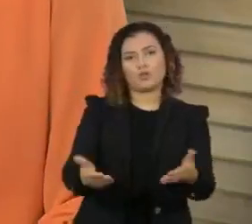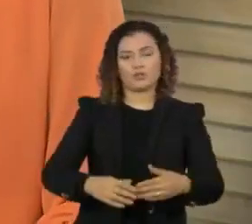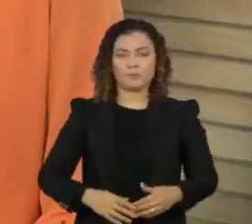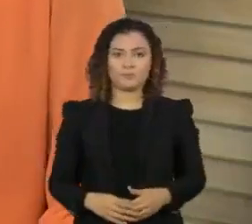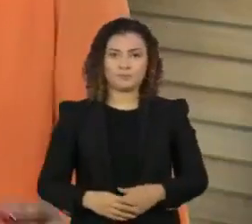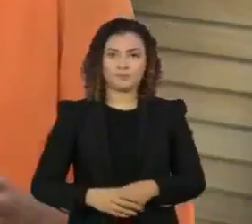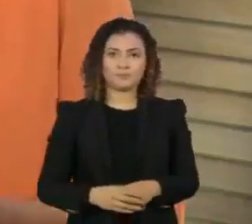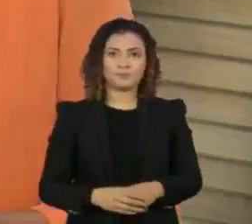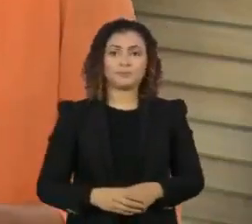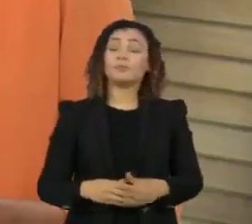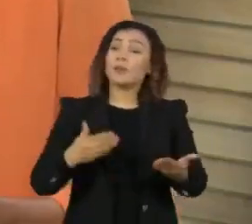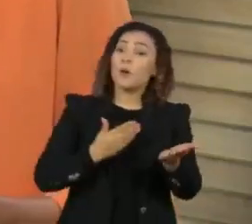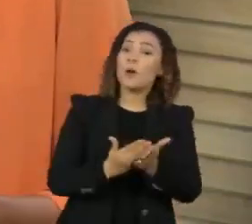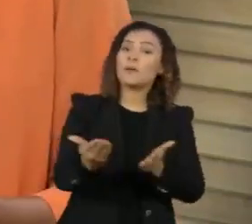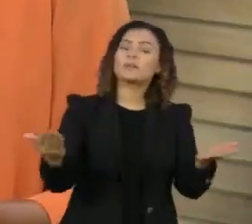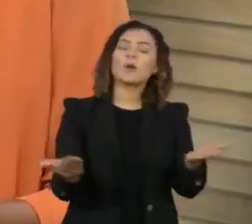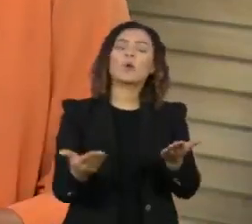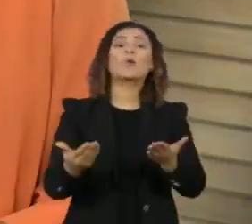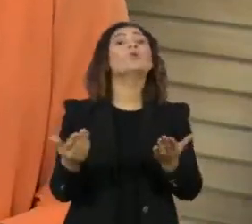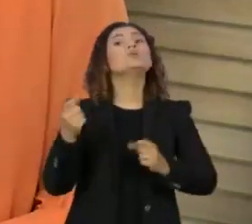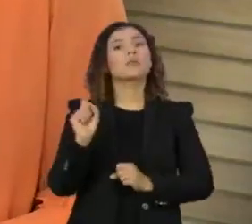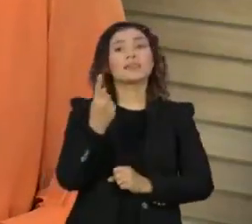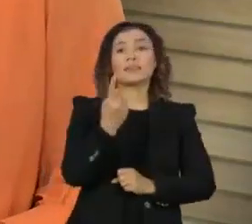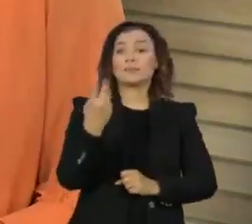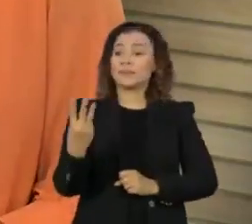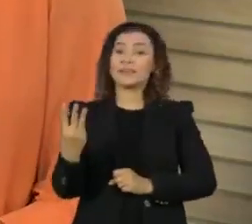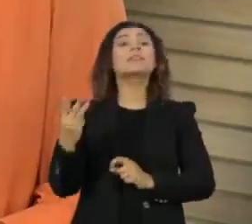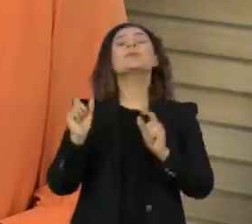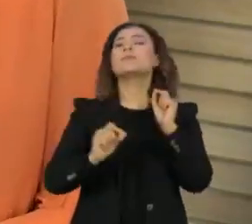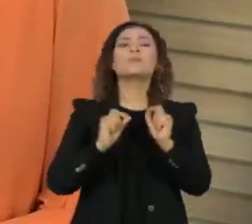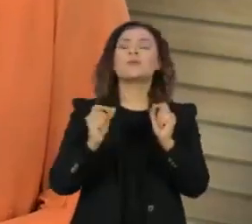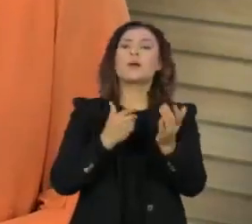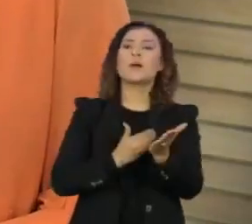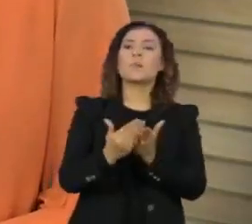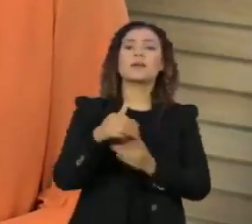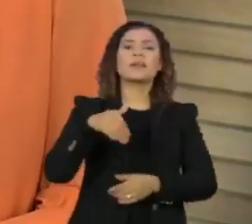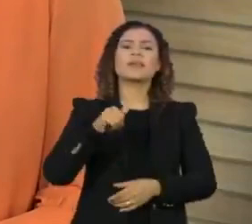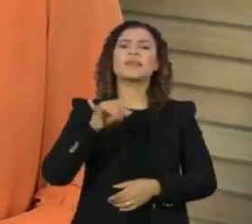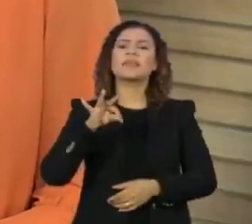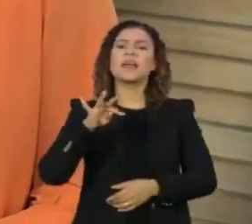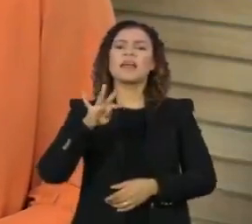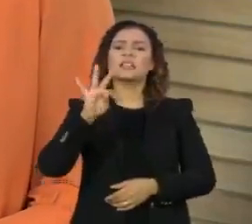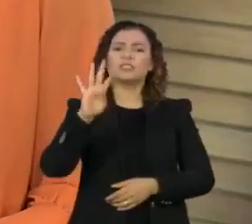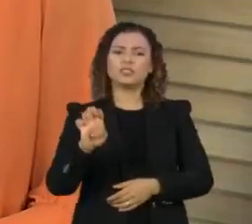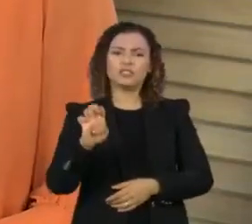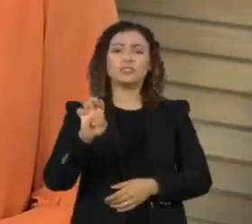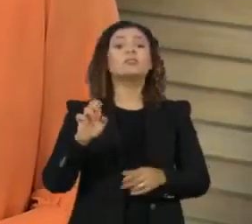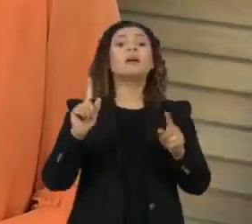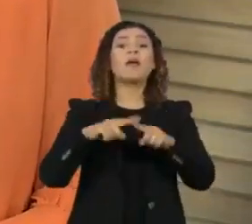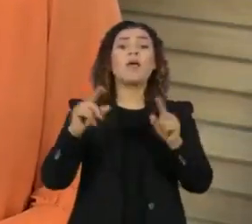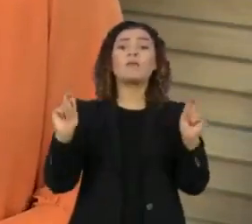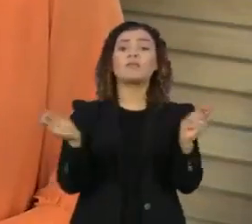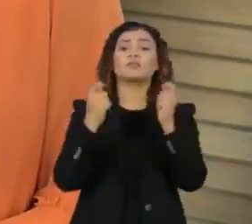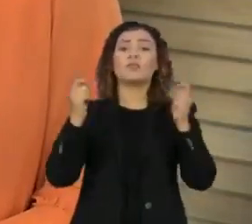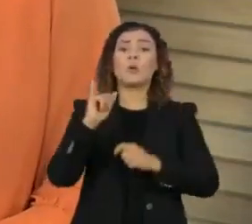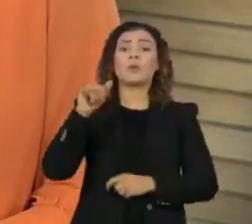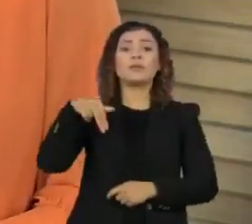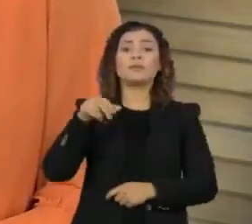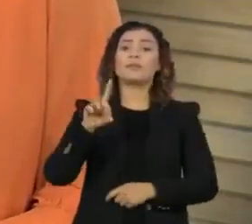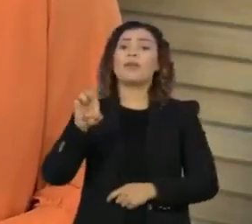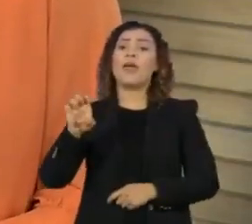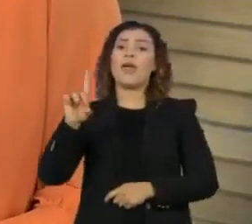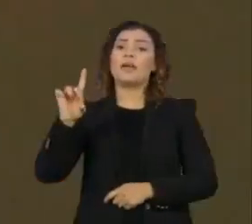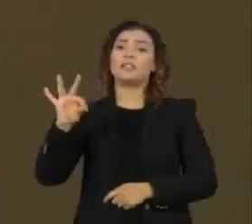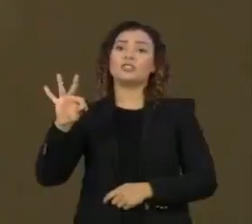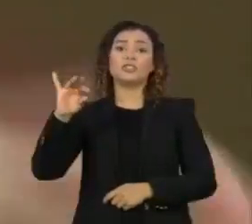Começa hoje a 13ª edição do Inédite Brasil, festival de documentários musicais totalmente